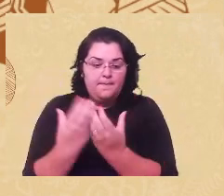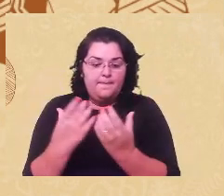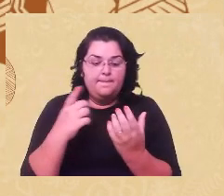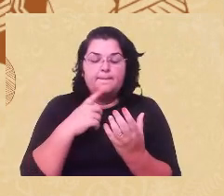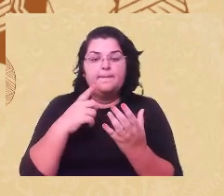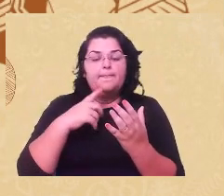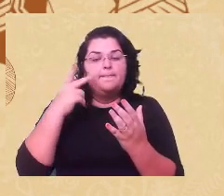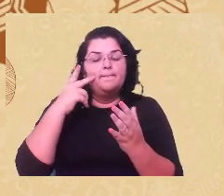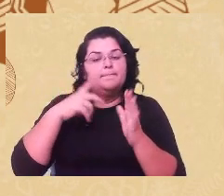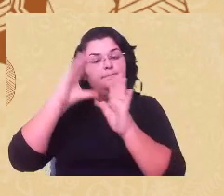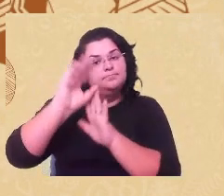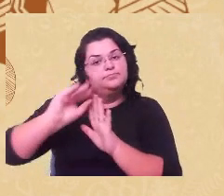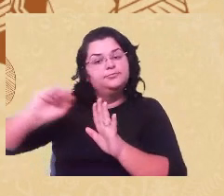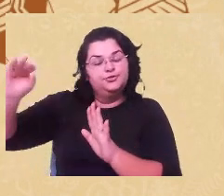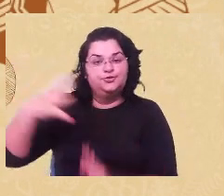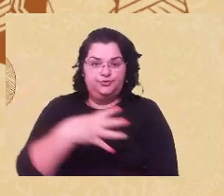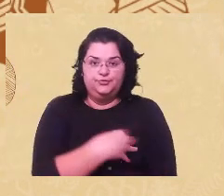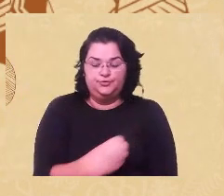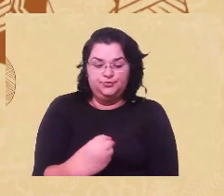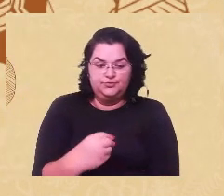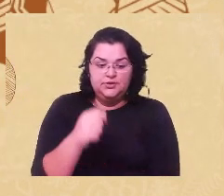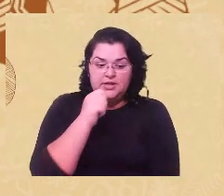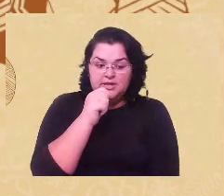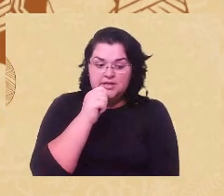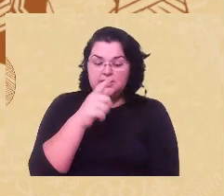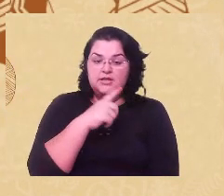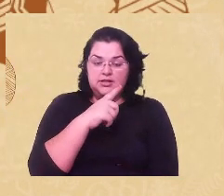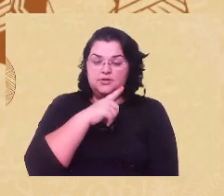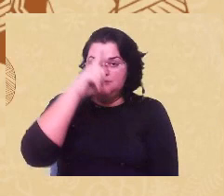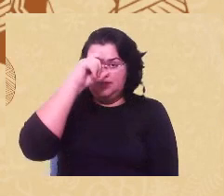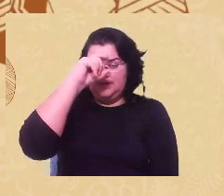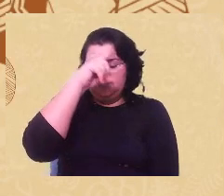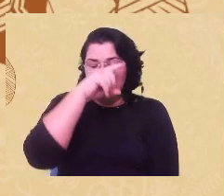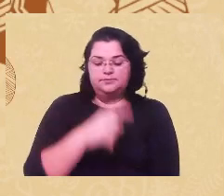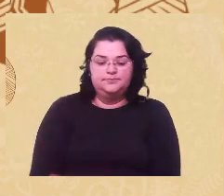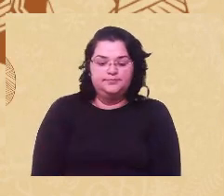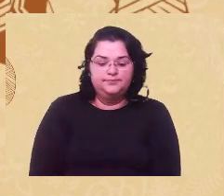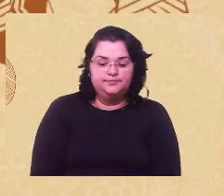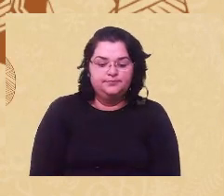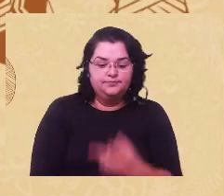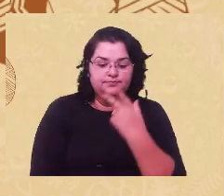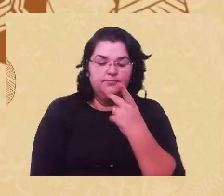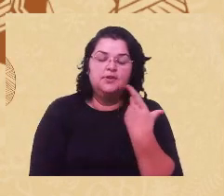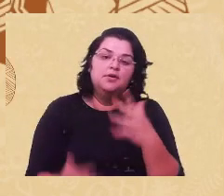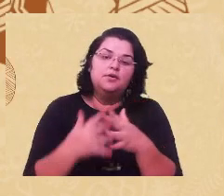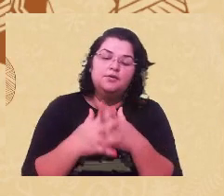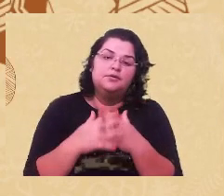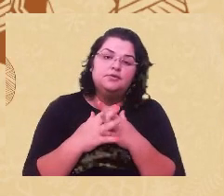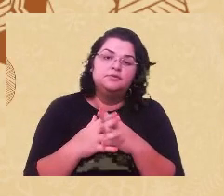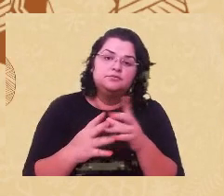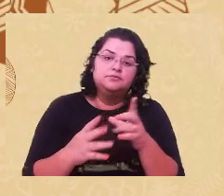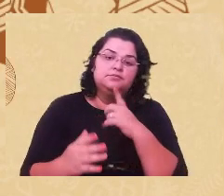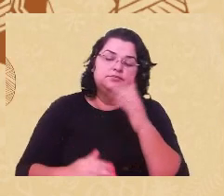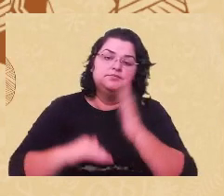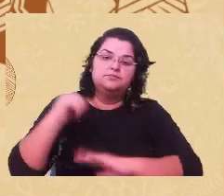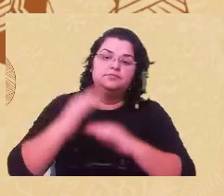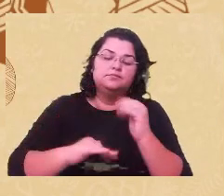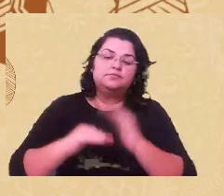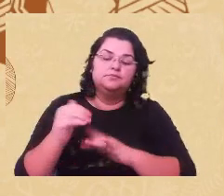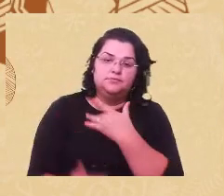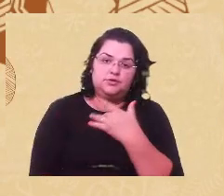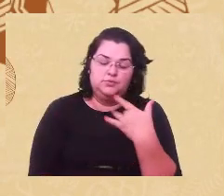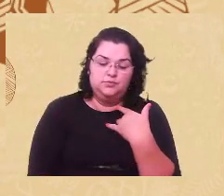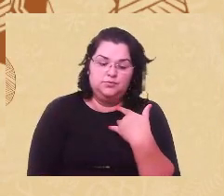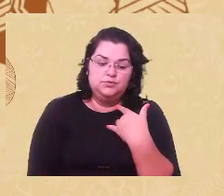retirada de seus filhos ainda no ambiente hospitalar. Isso fala da confusão de qual é o nosso papel enquanto profissional de saúde, né, que muitas